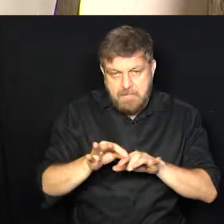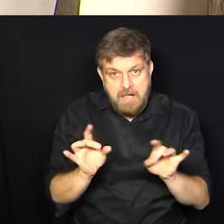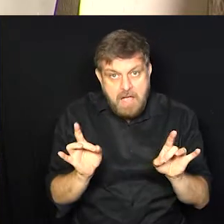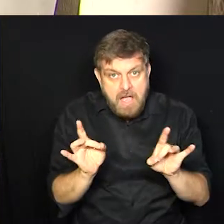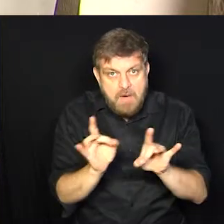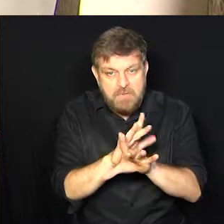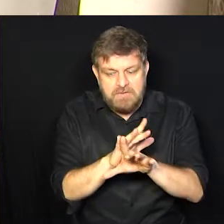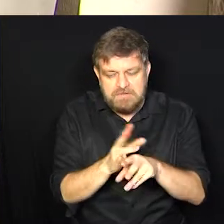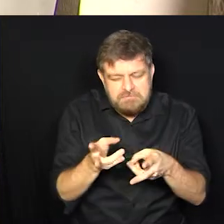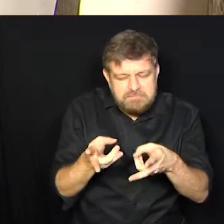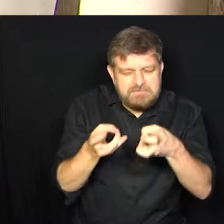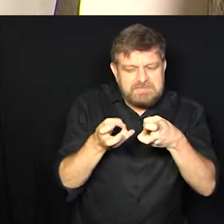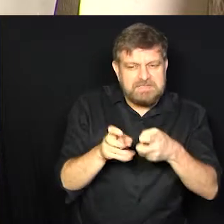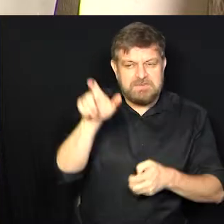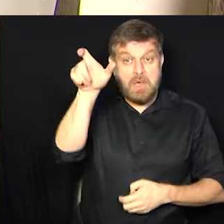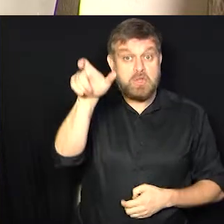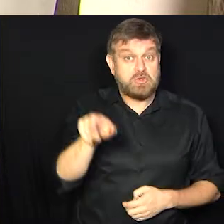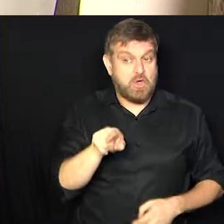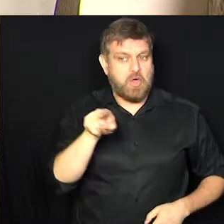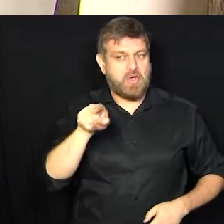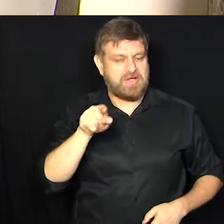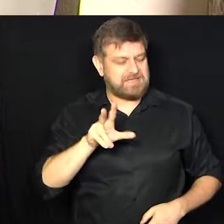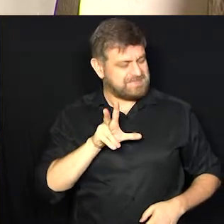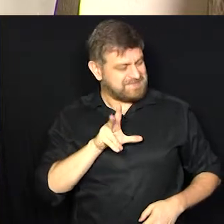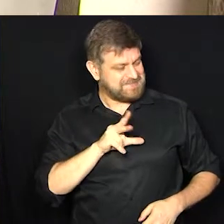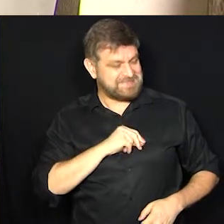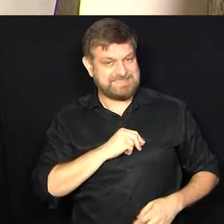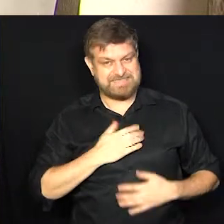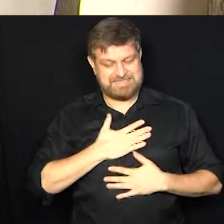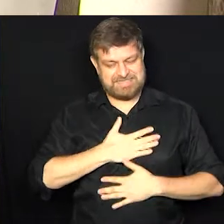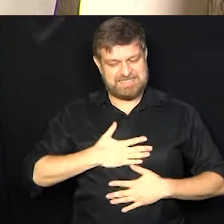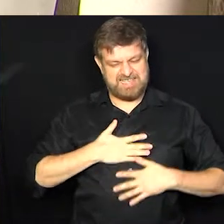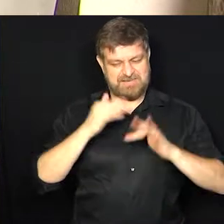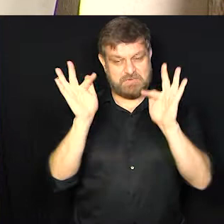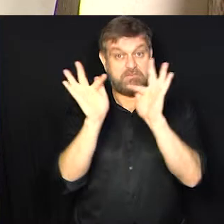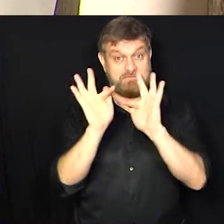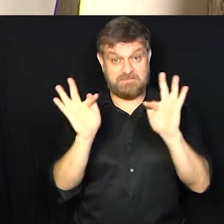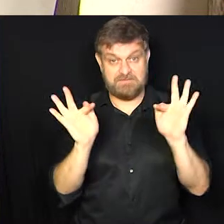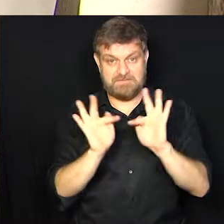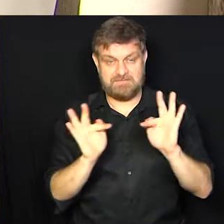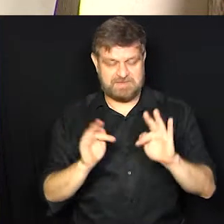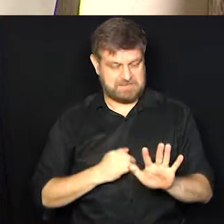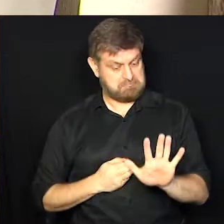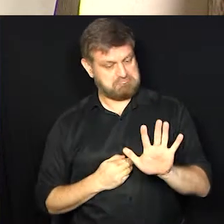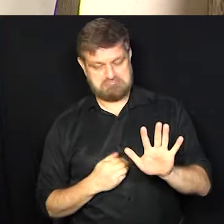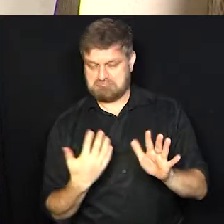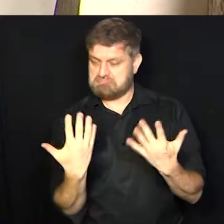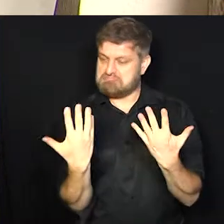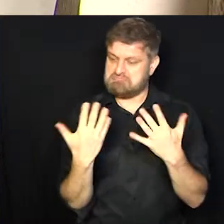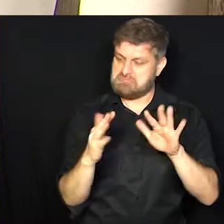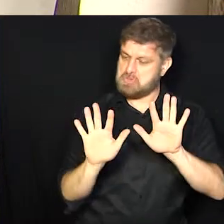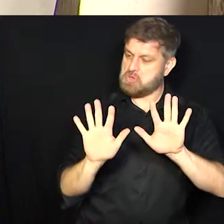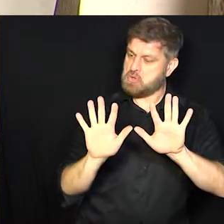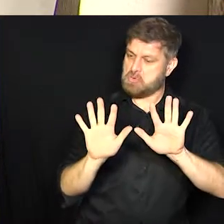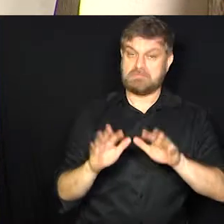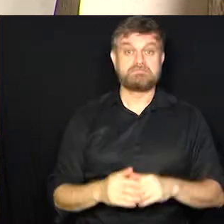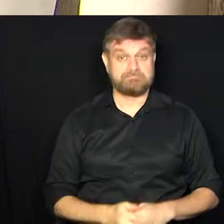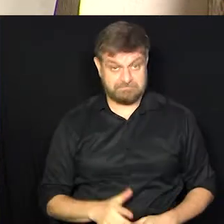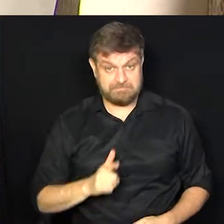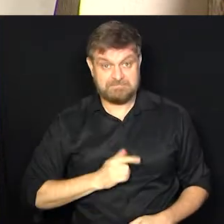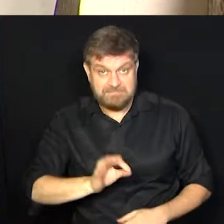e vê que realmente a cliente ficou satisfeita. Sim. com as unhas bem feitas e tudo mais, né? Tem isso ou não? Tem.